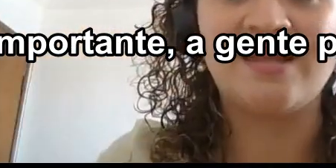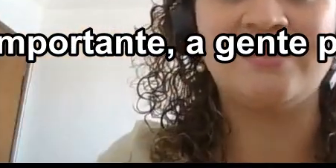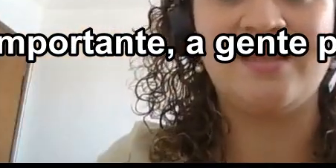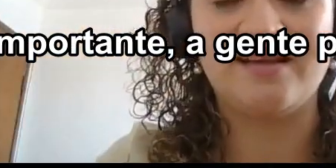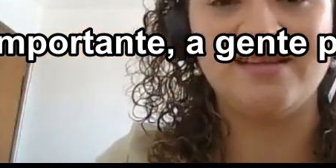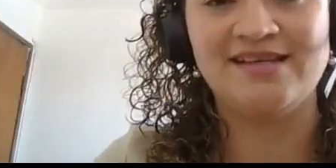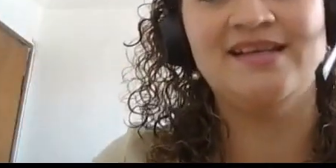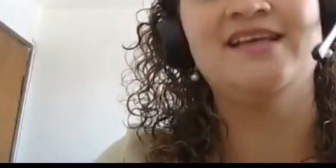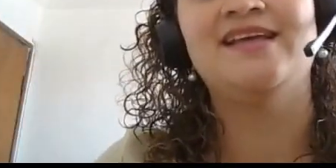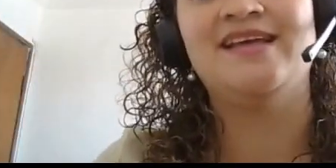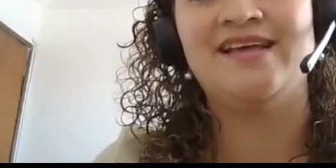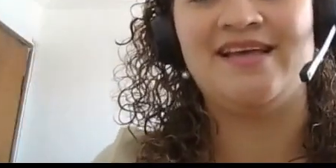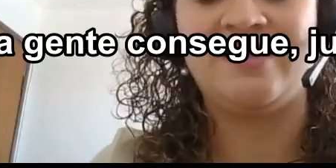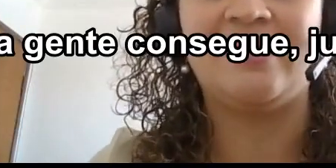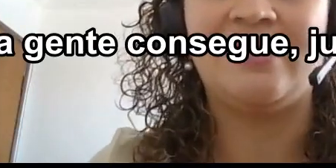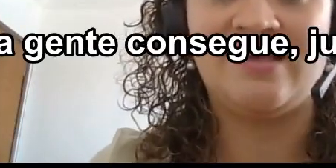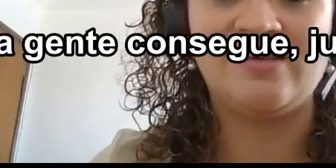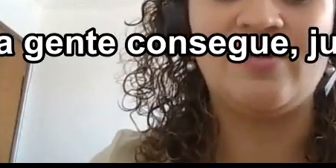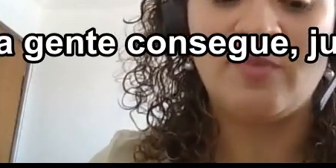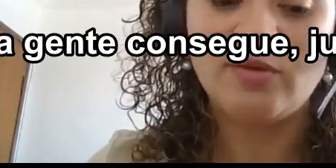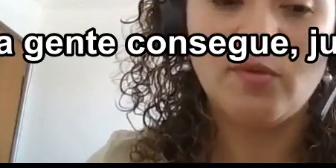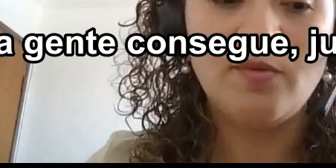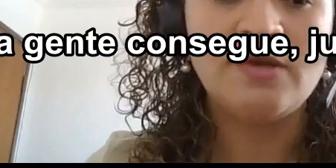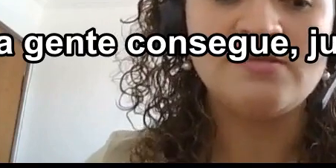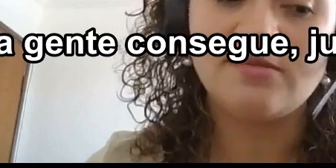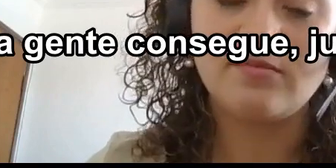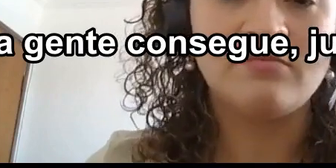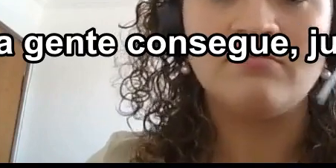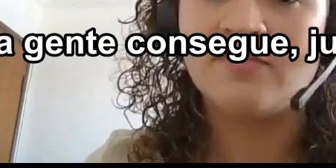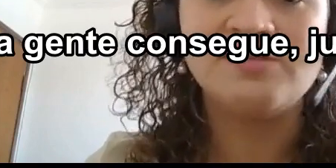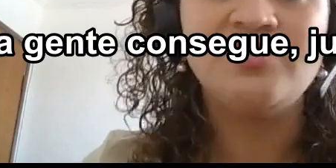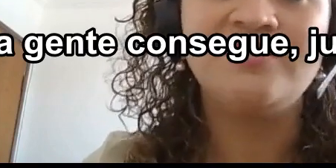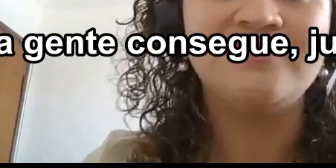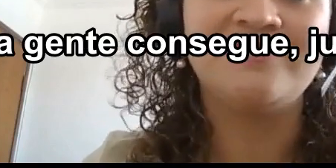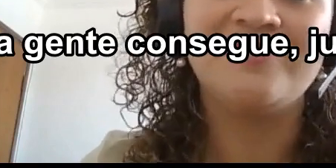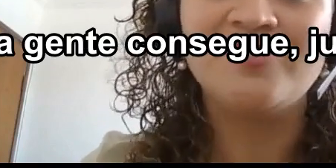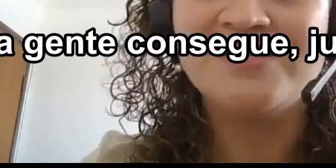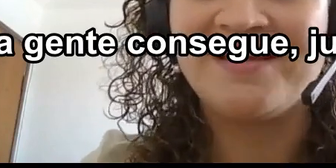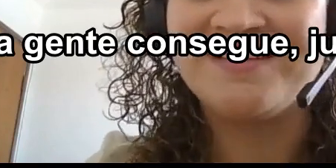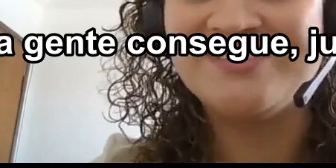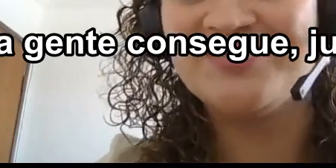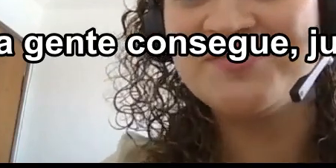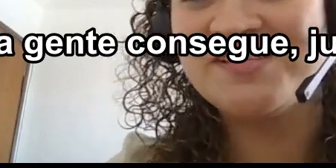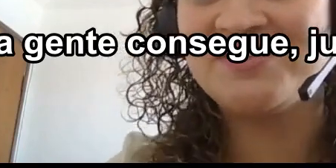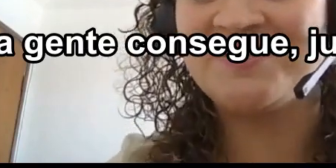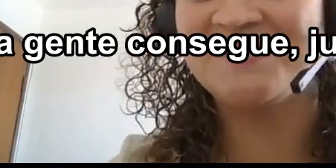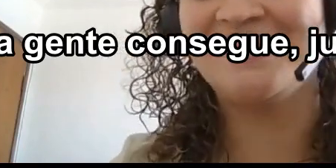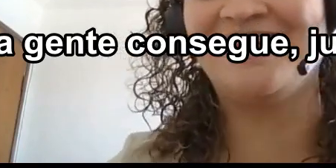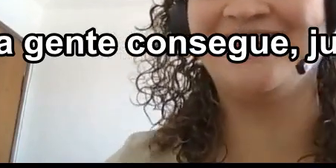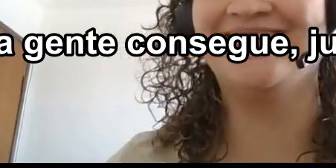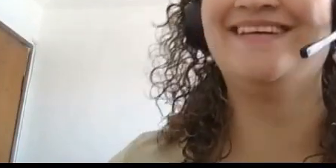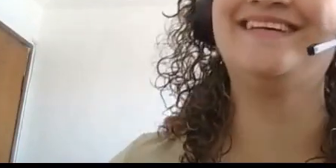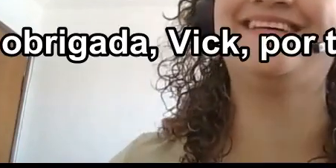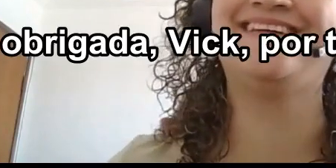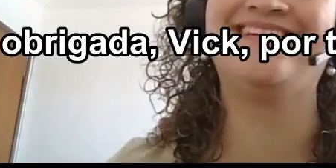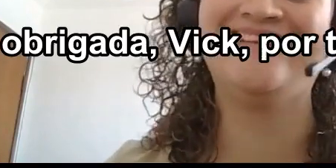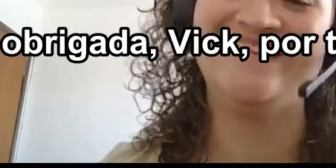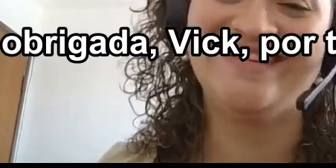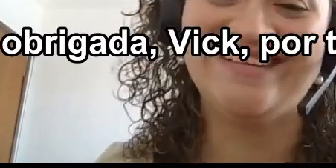estar naquela tecla, né, é uma dor, mas, mas a gente consegue, juntos a gente consegue.